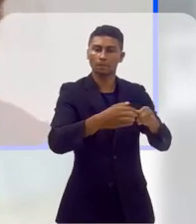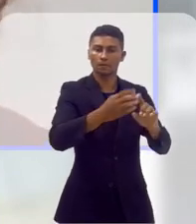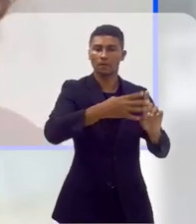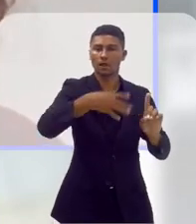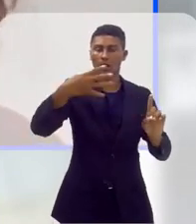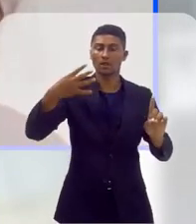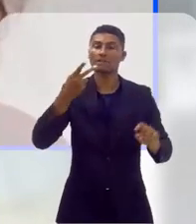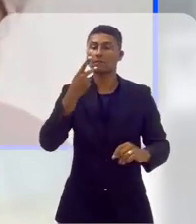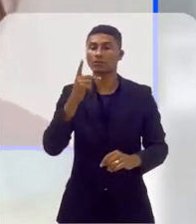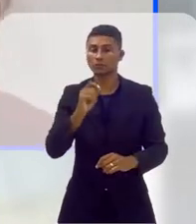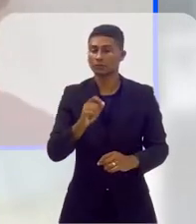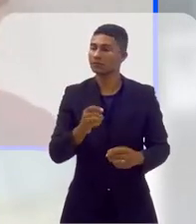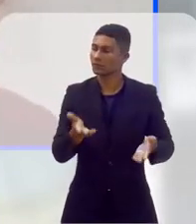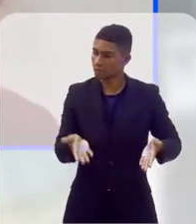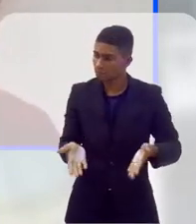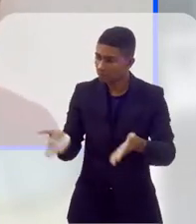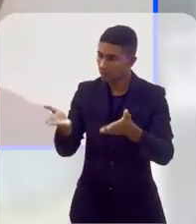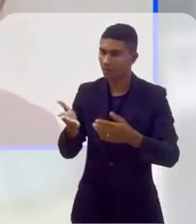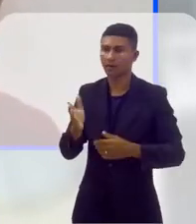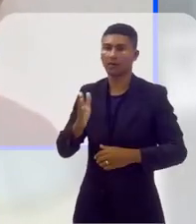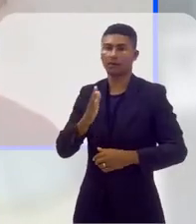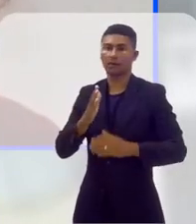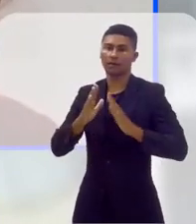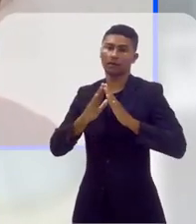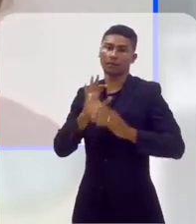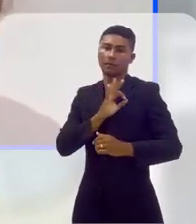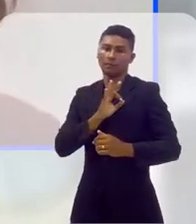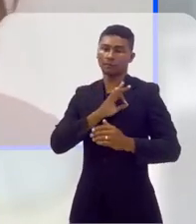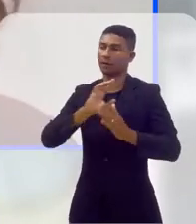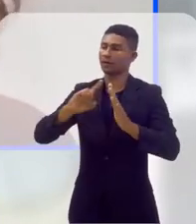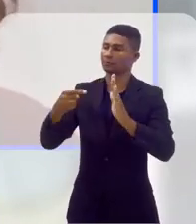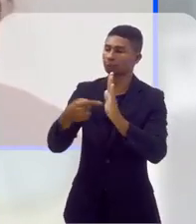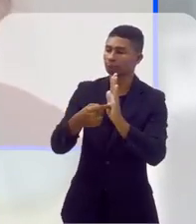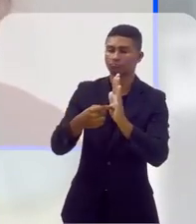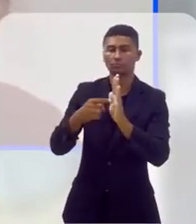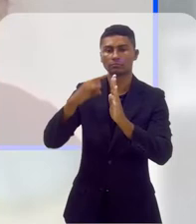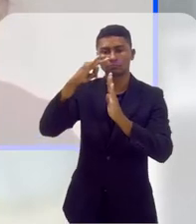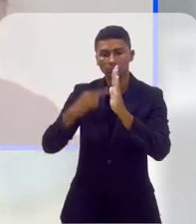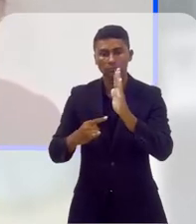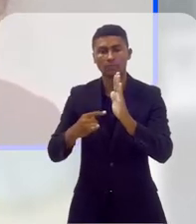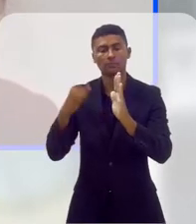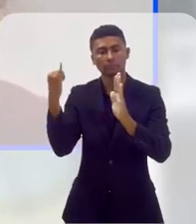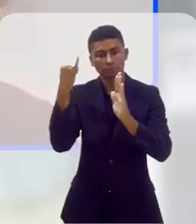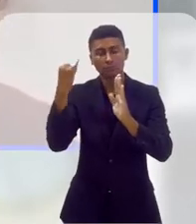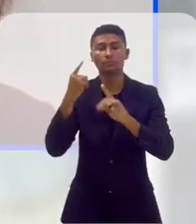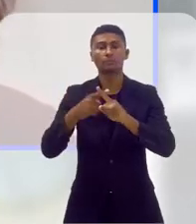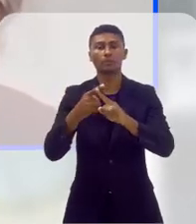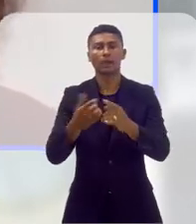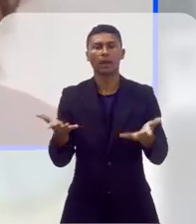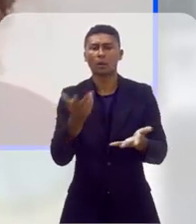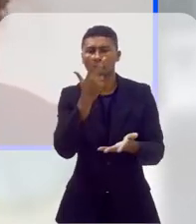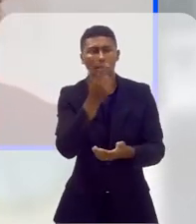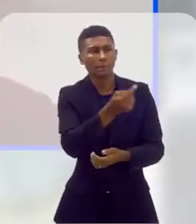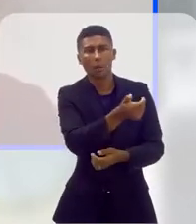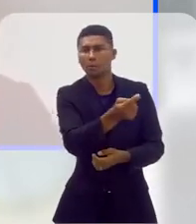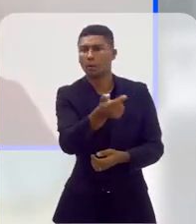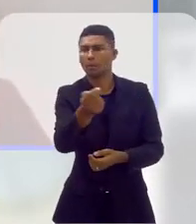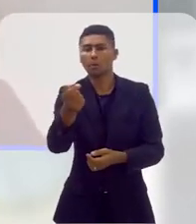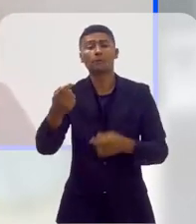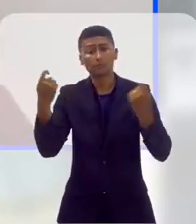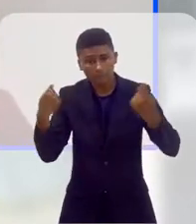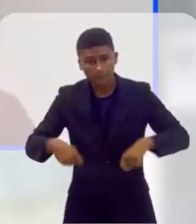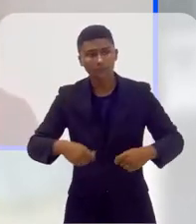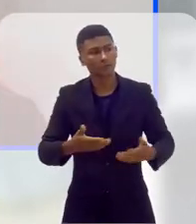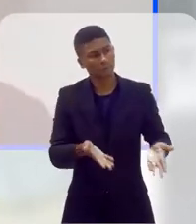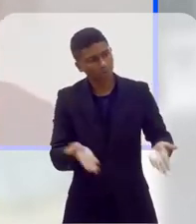a gente fala assim, registra a ocorrência. É muito importante. Nós precisamos gerar dados, porque os dados gerados ainda são muito poucos, e sem números e sem